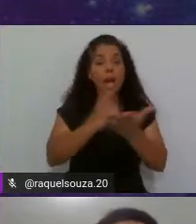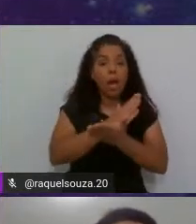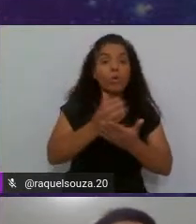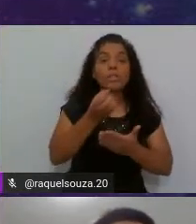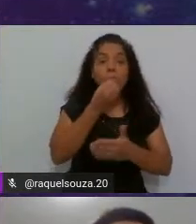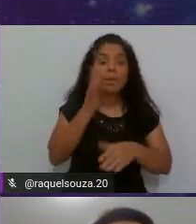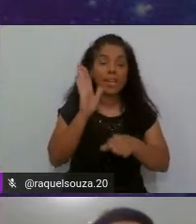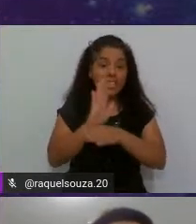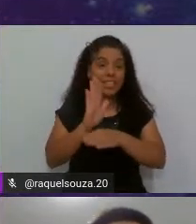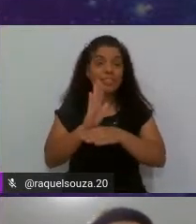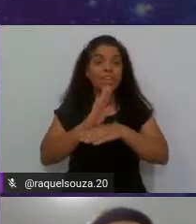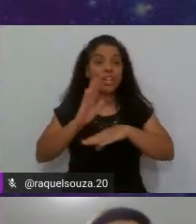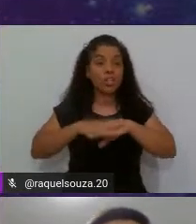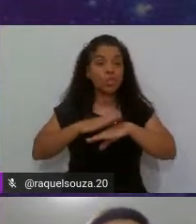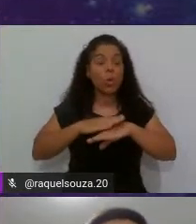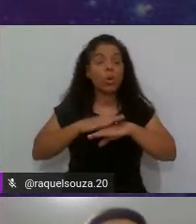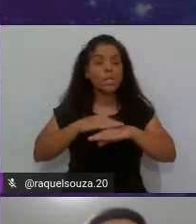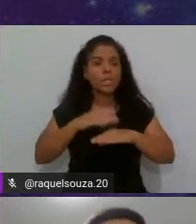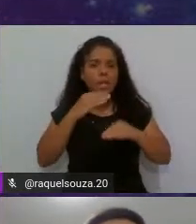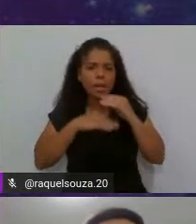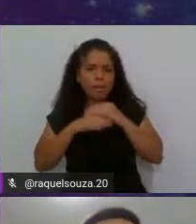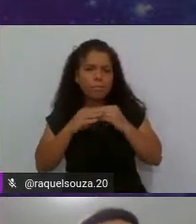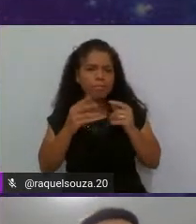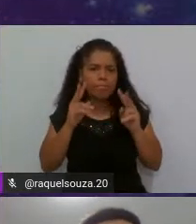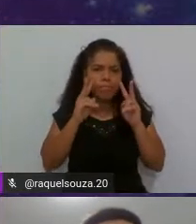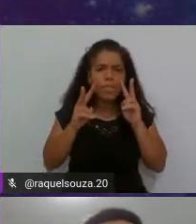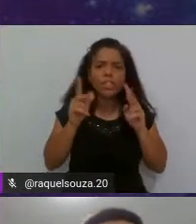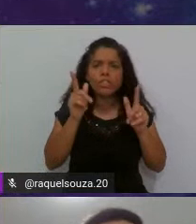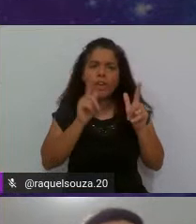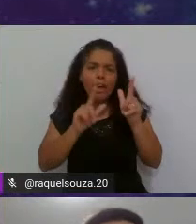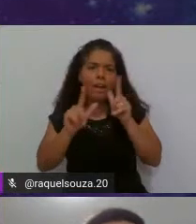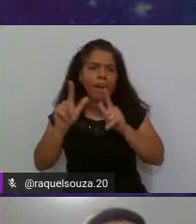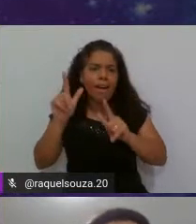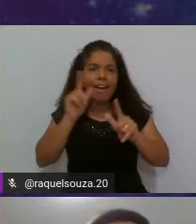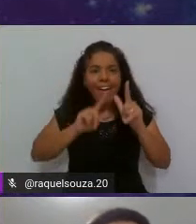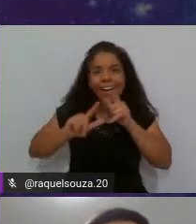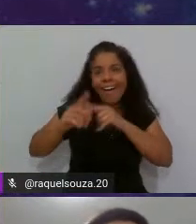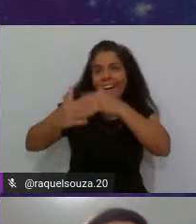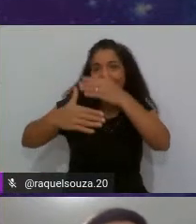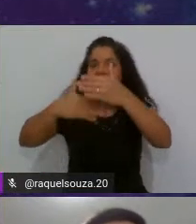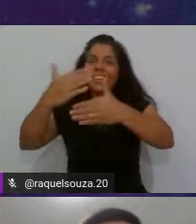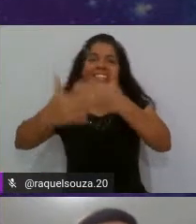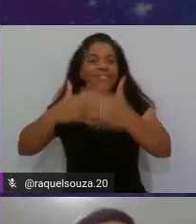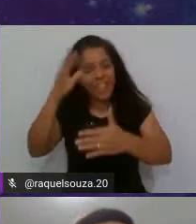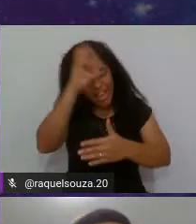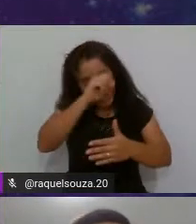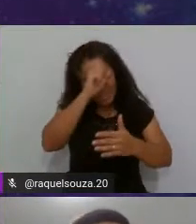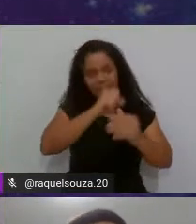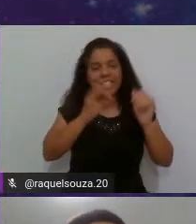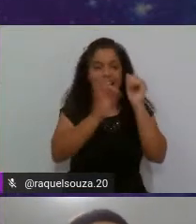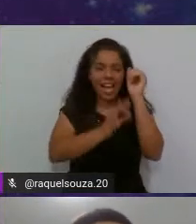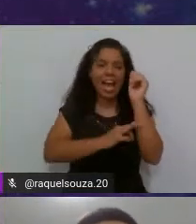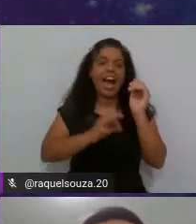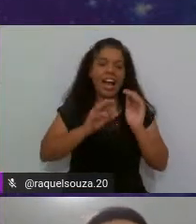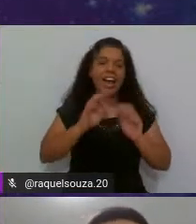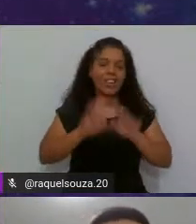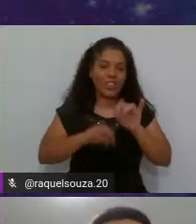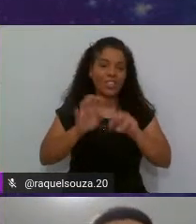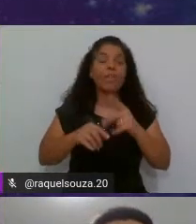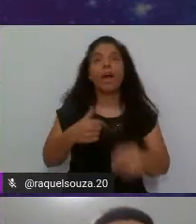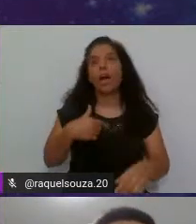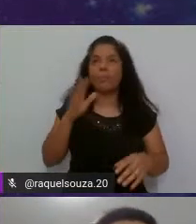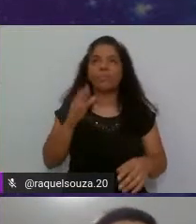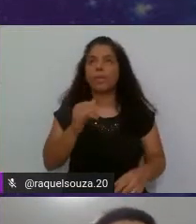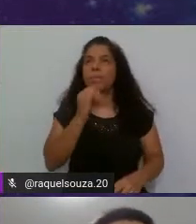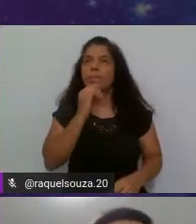tangíveis que a gente vai ganhando também por aprender a codificar, como por exemplo, ah, eu vou saber